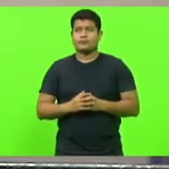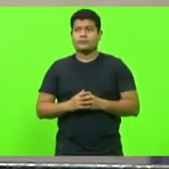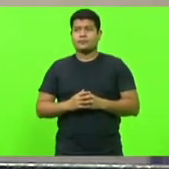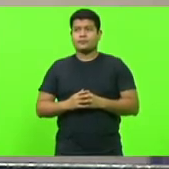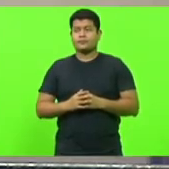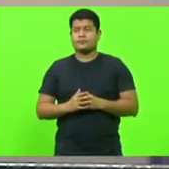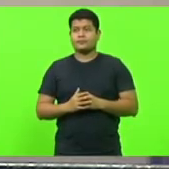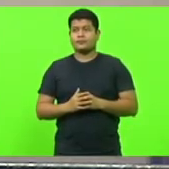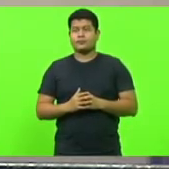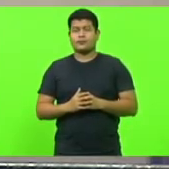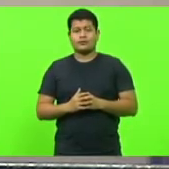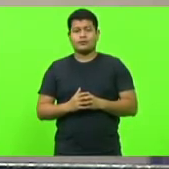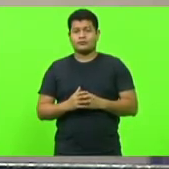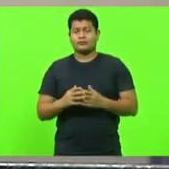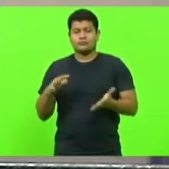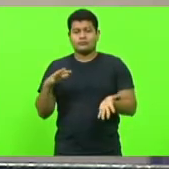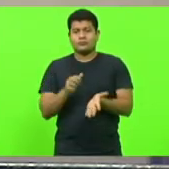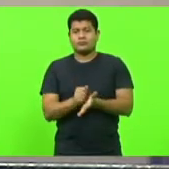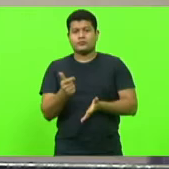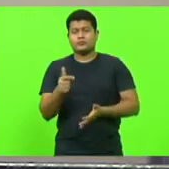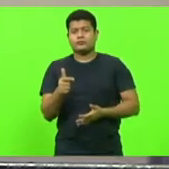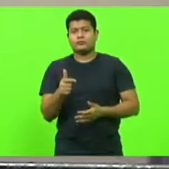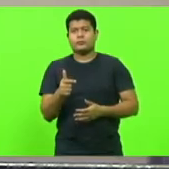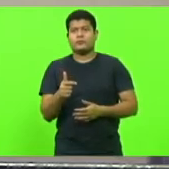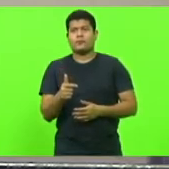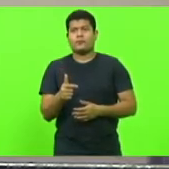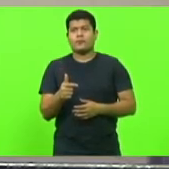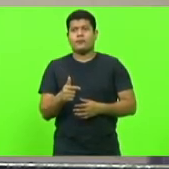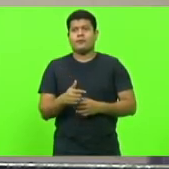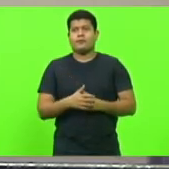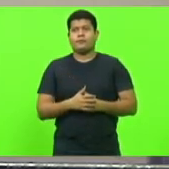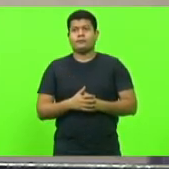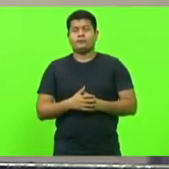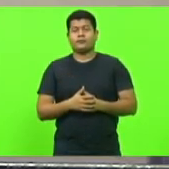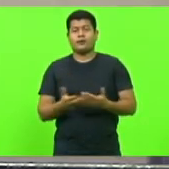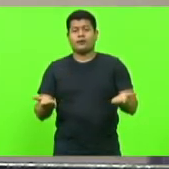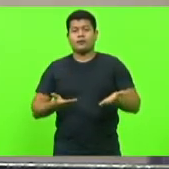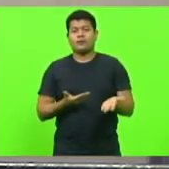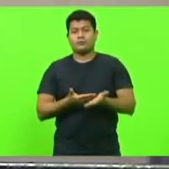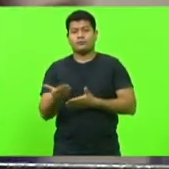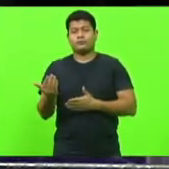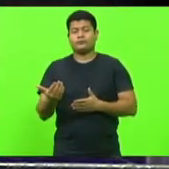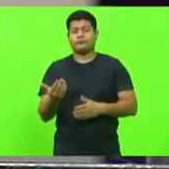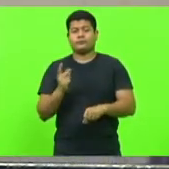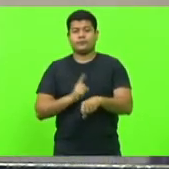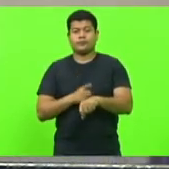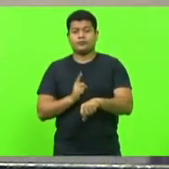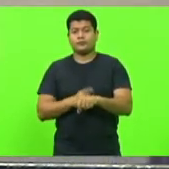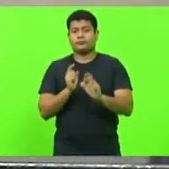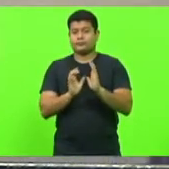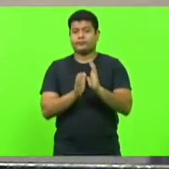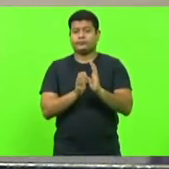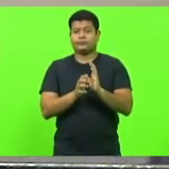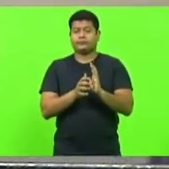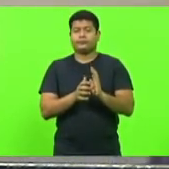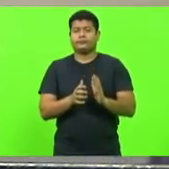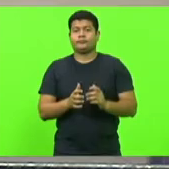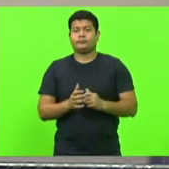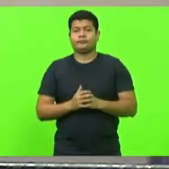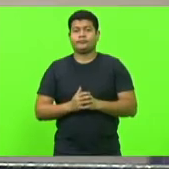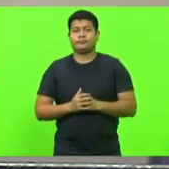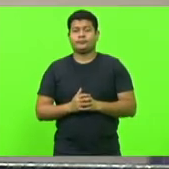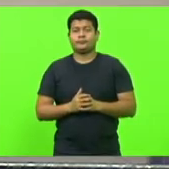Não havendo mais oradores inscritos em breves comunicações, passamos ao horário destinado aos partidos políticos.